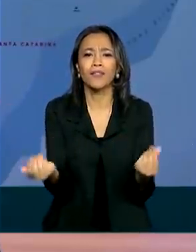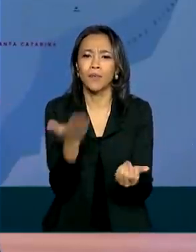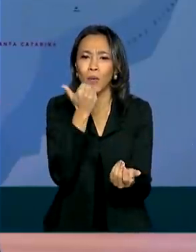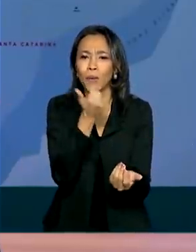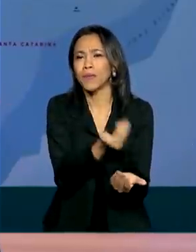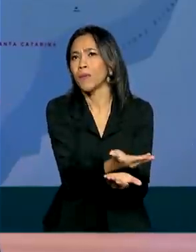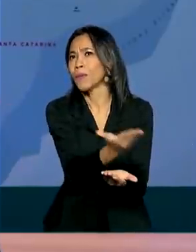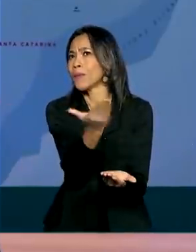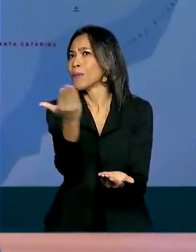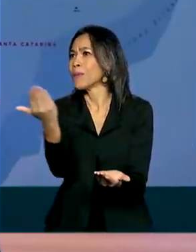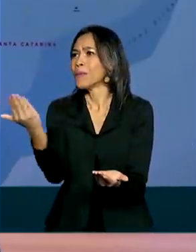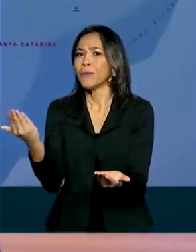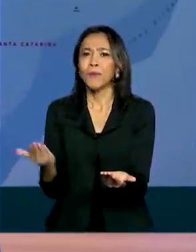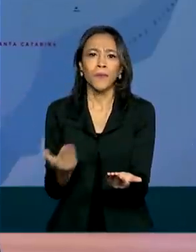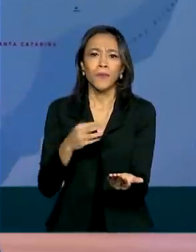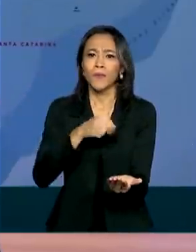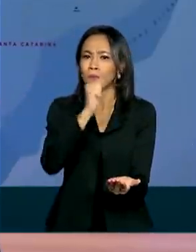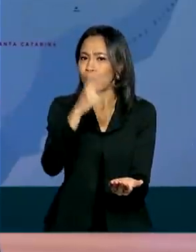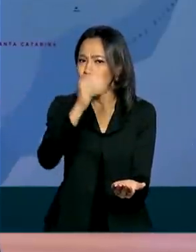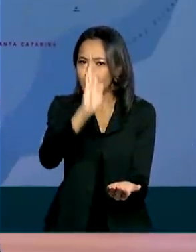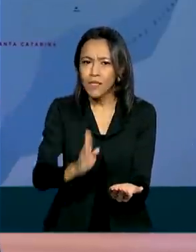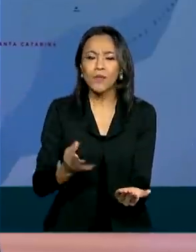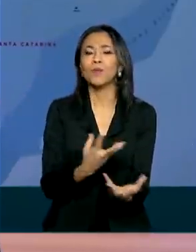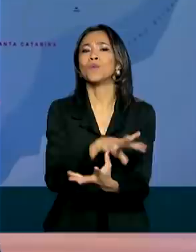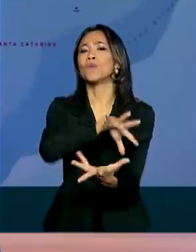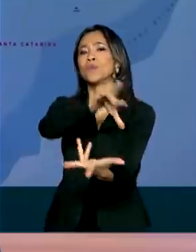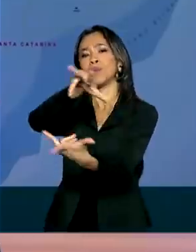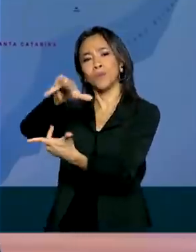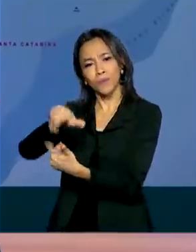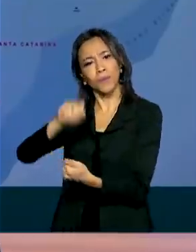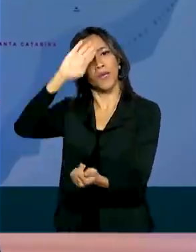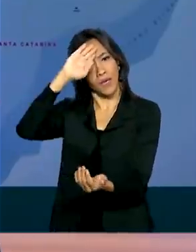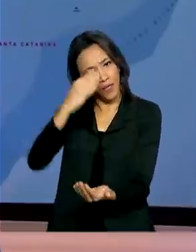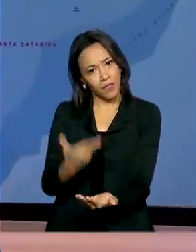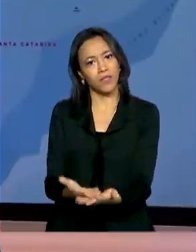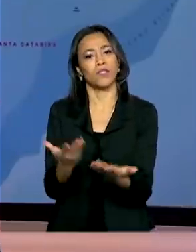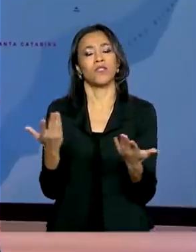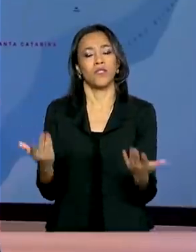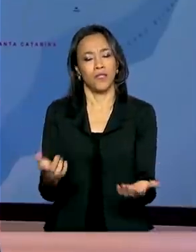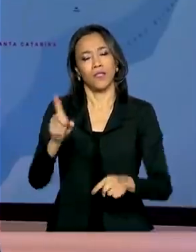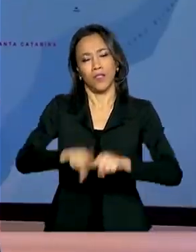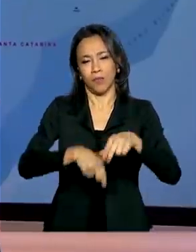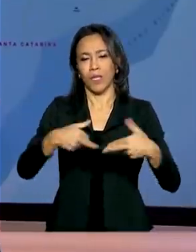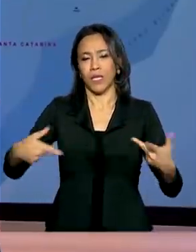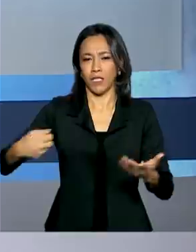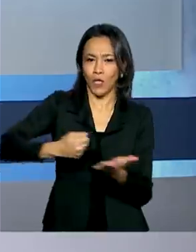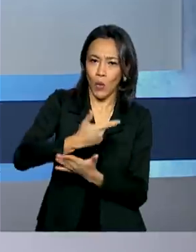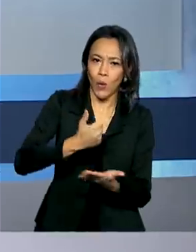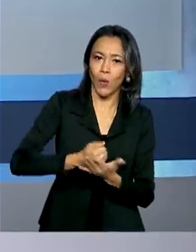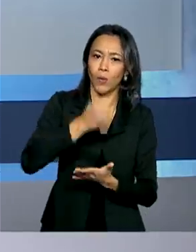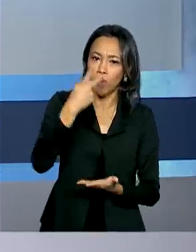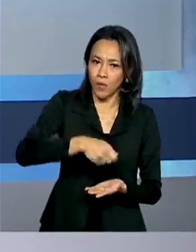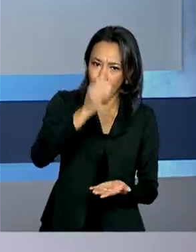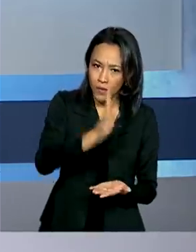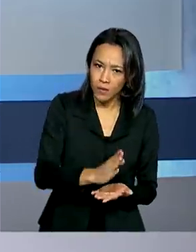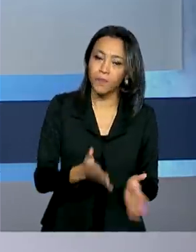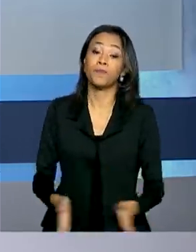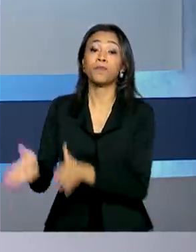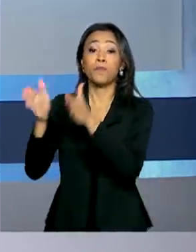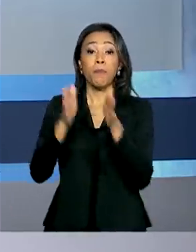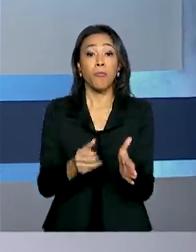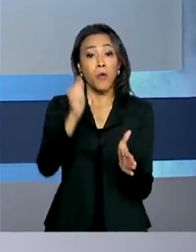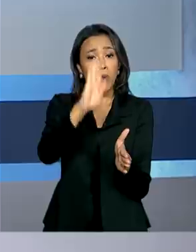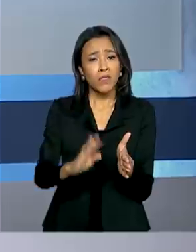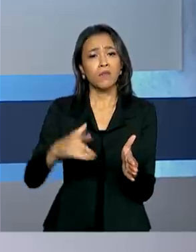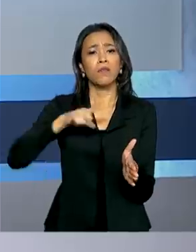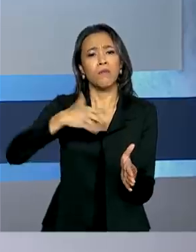a mesa de todo o mundo que acredita e importa produtos do Brasil. O Brasil já tem